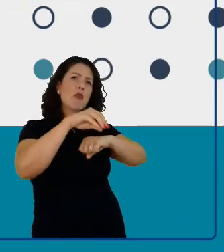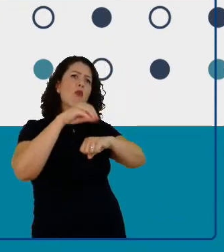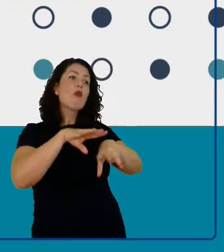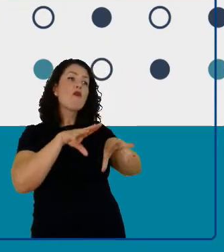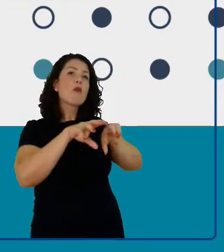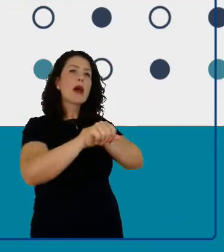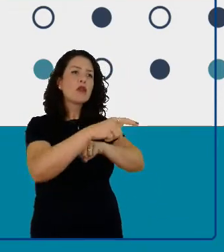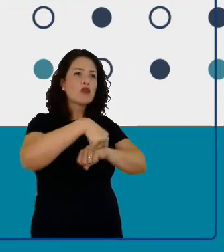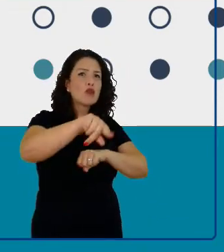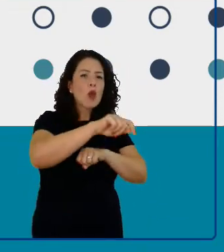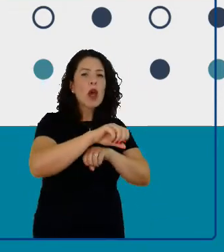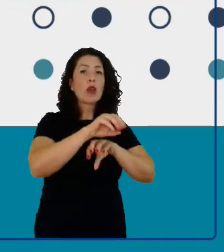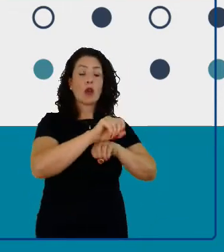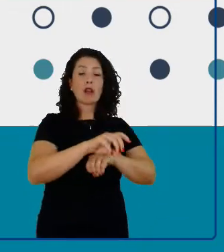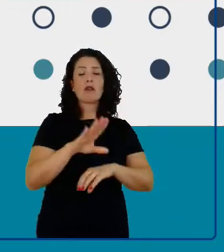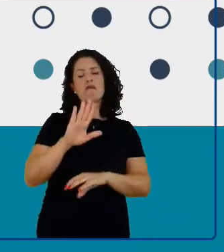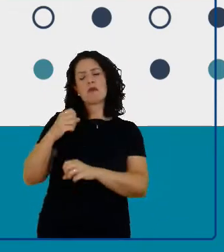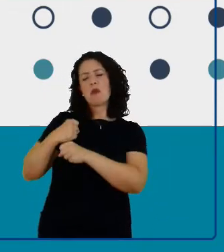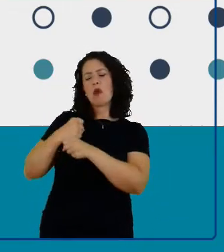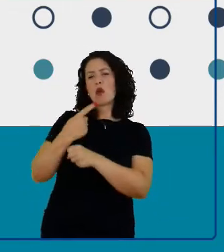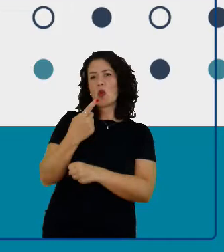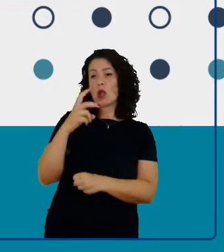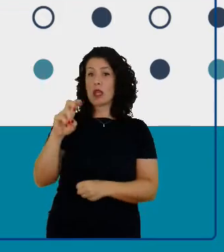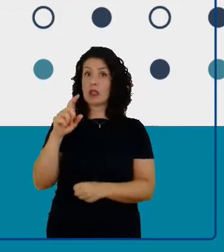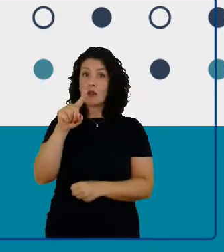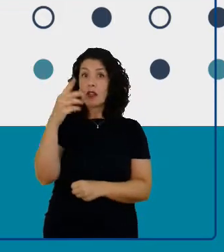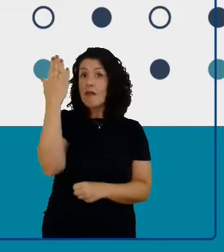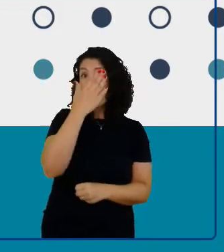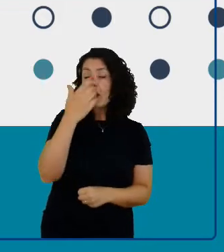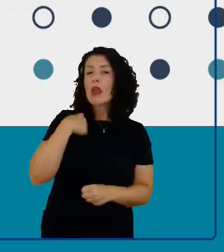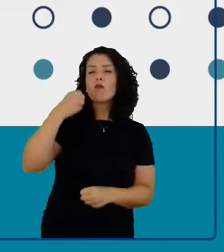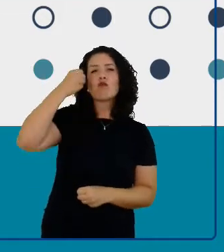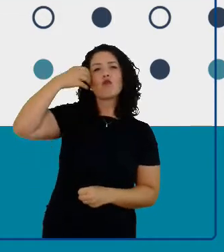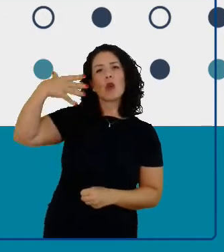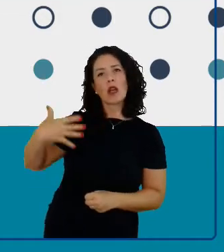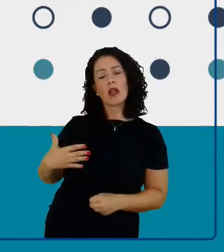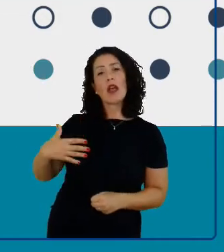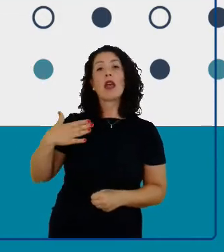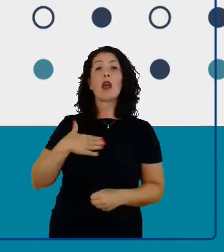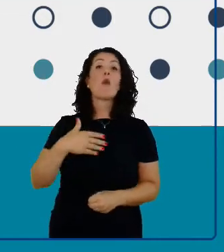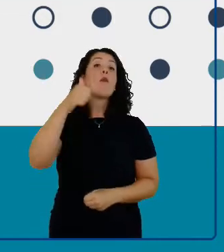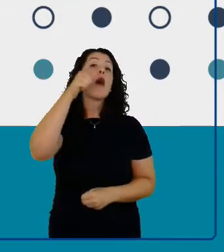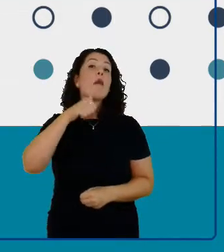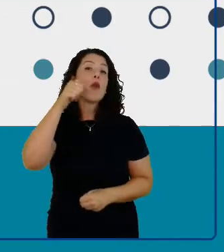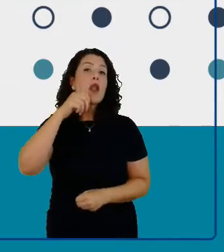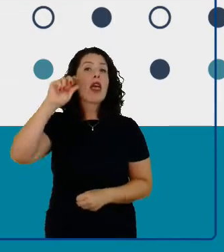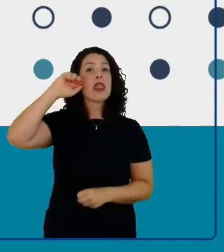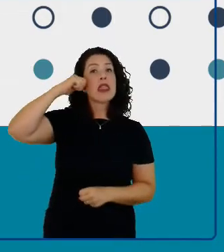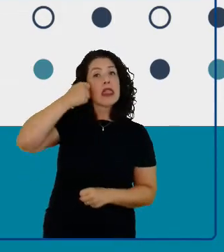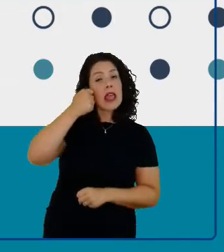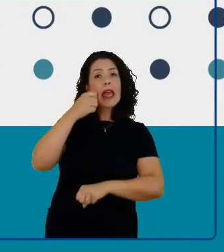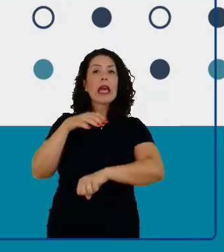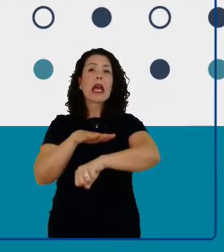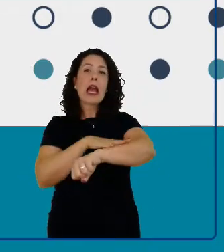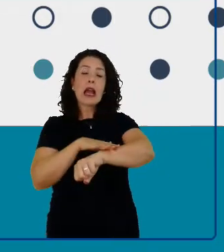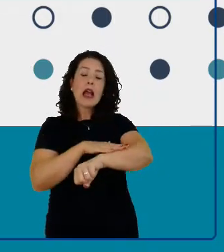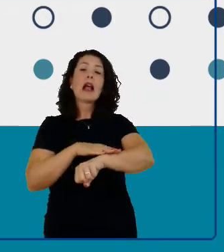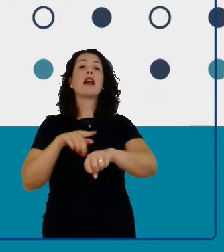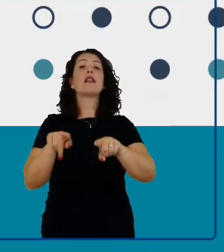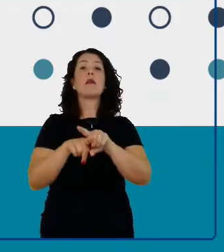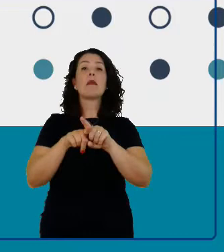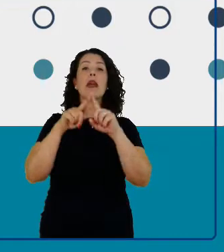Para quem não me vê, eu sou uma mulher negra, de pele clara, cabelos muito cacheados e